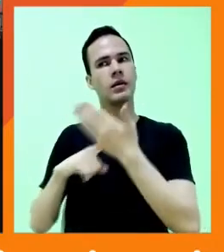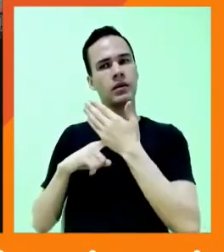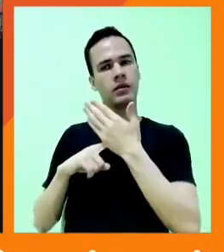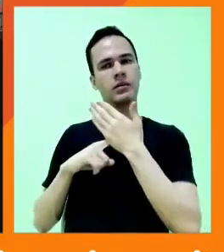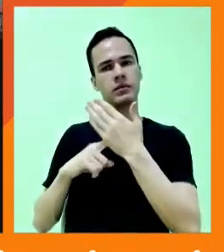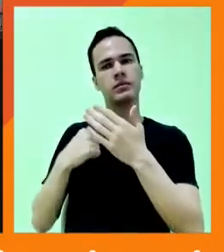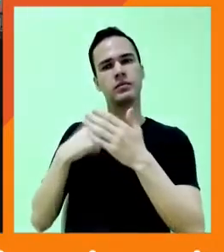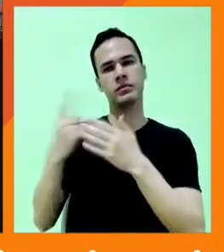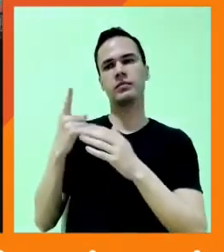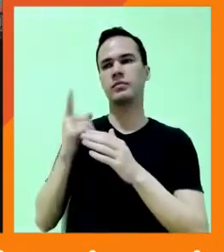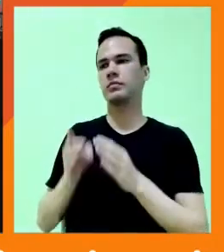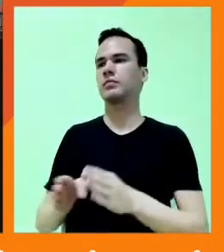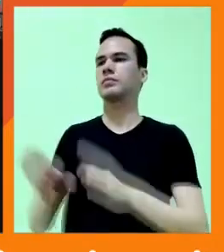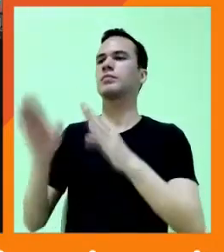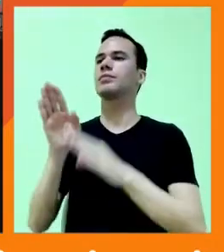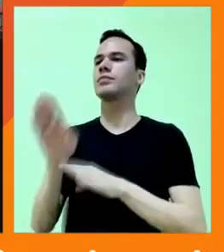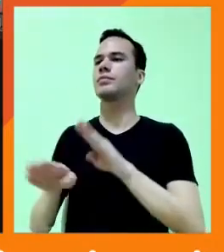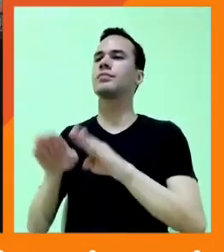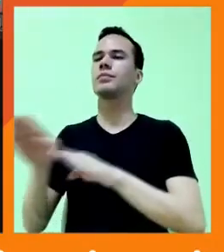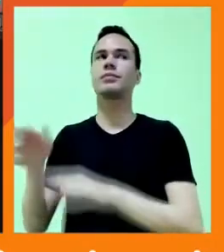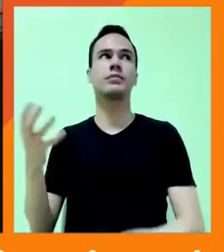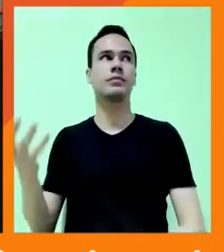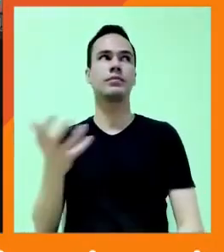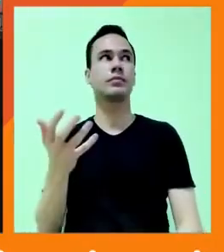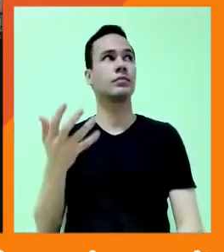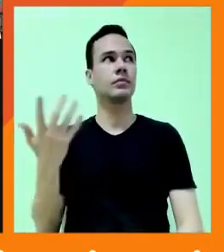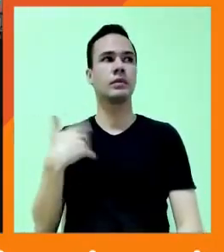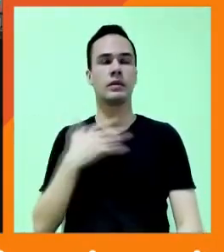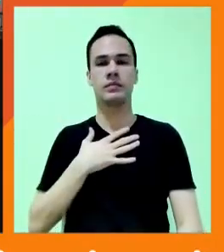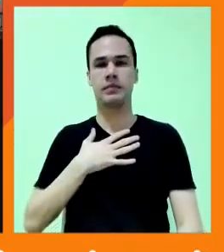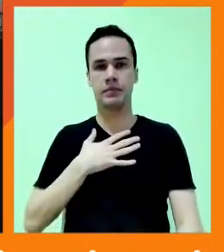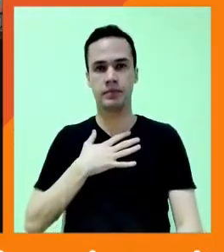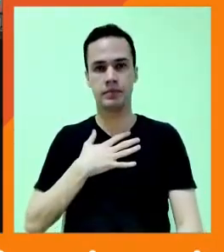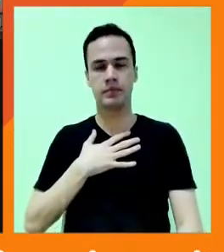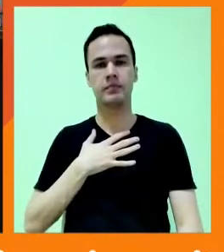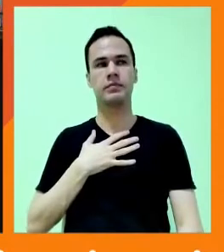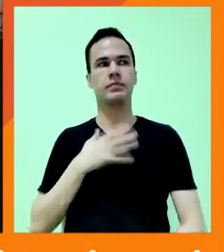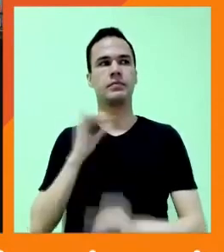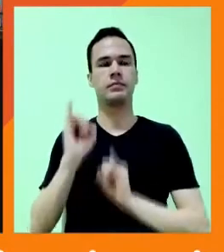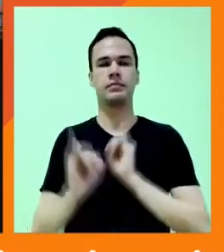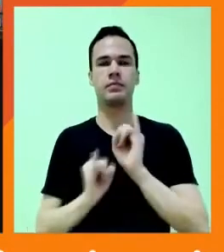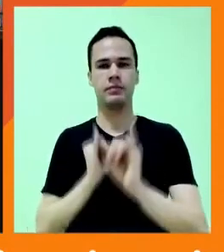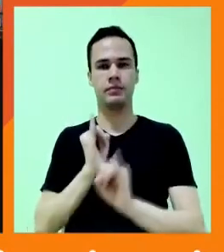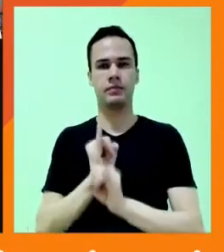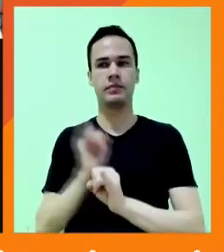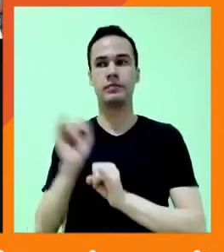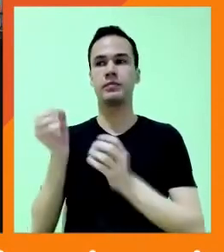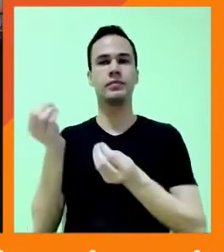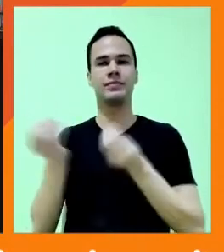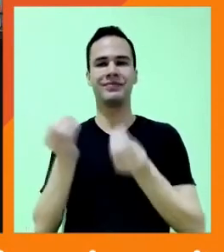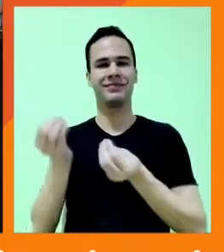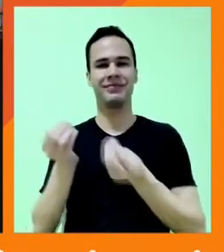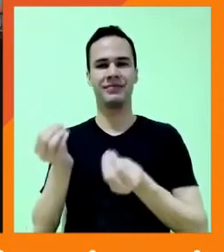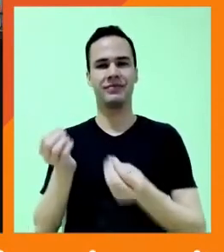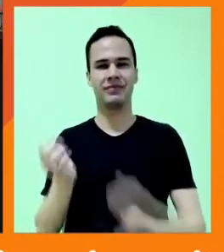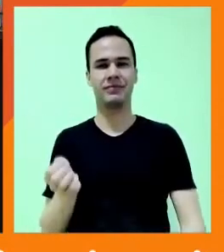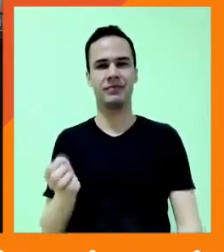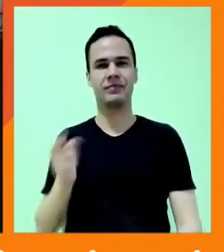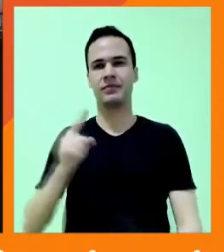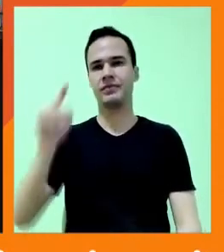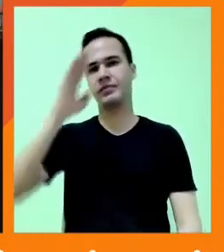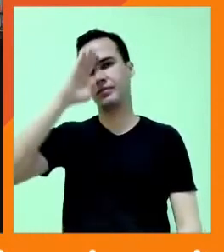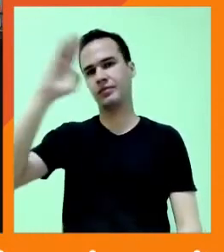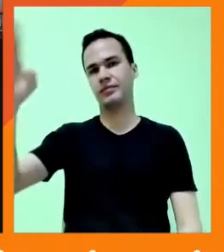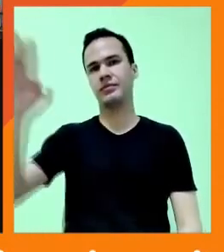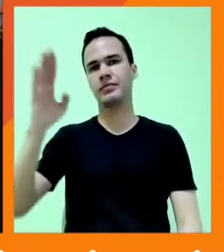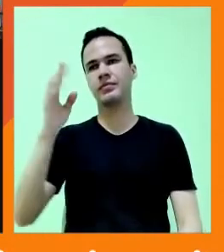que a gente aspira. Então, para mim, por exemplo, essa internet, como é ela funcionaria? Quais seriam os principais benefícios de participar